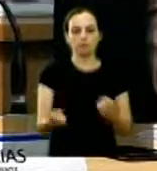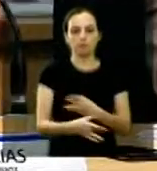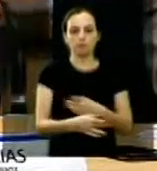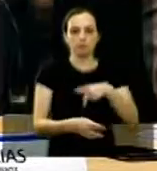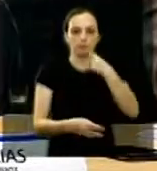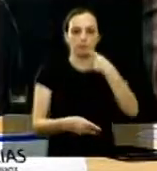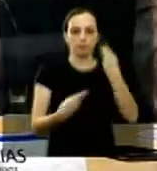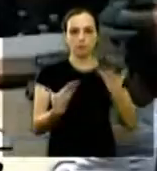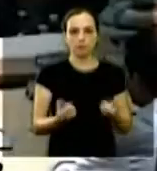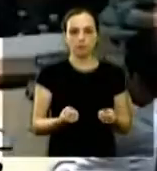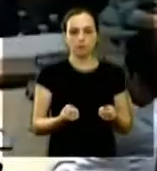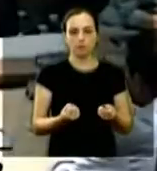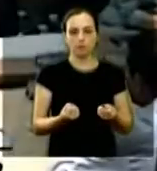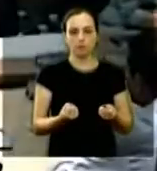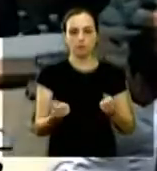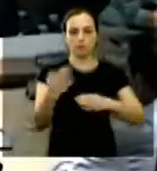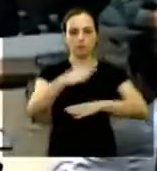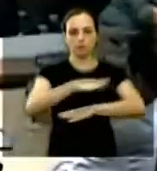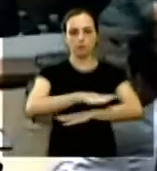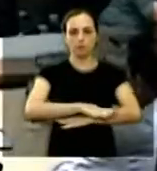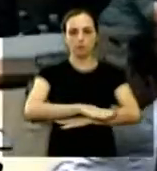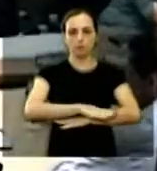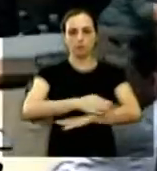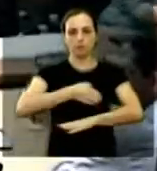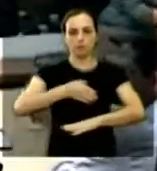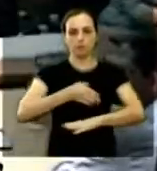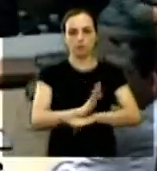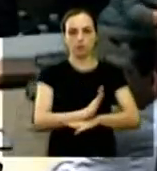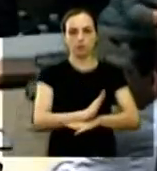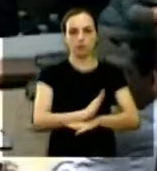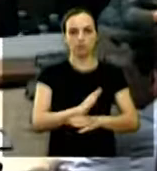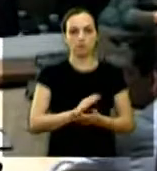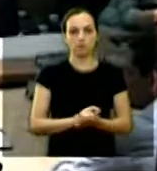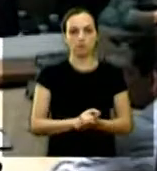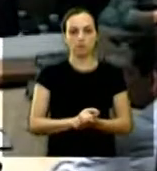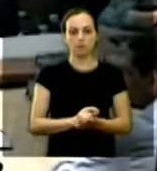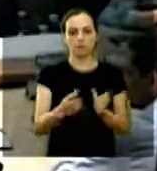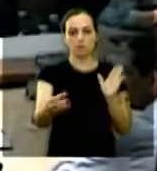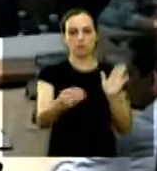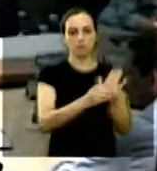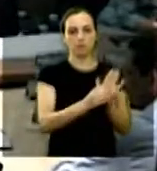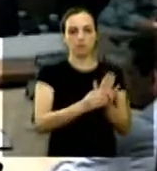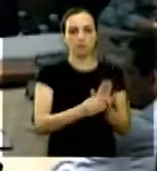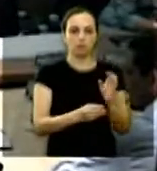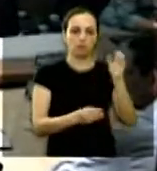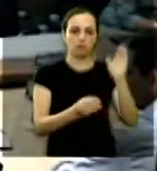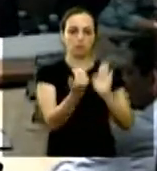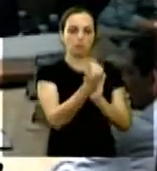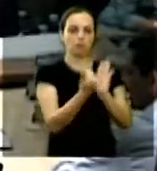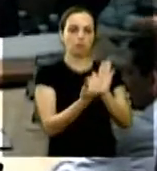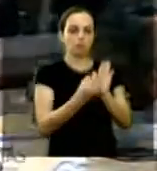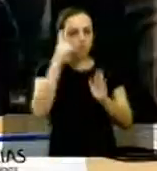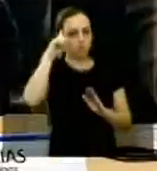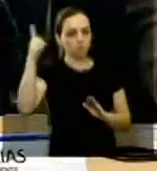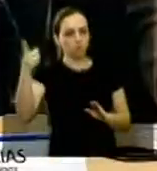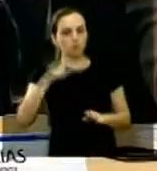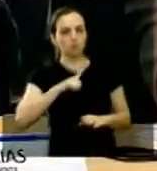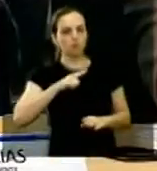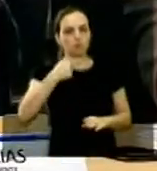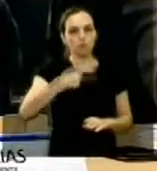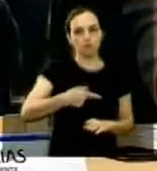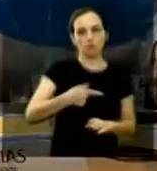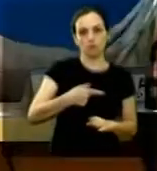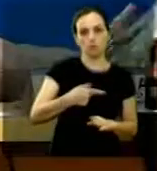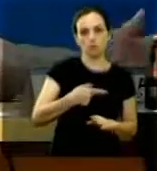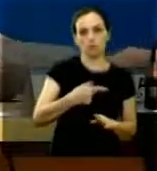discussão Os senhores vereadores foram favoráveis à inclusão permaneçam como estão Aprovada a inclusão A ordem do dia passa a constar com sete itens Item